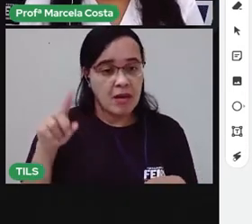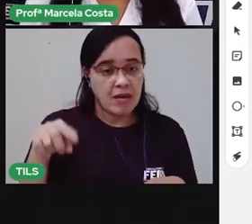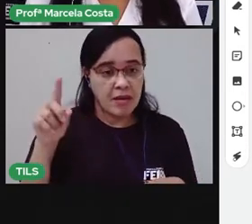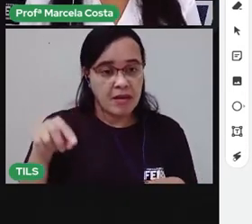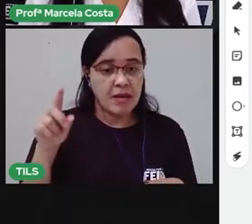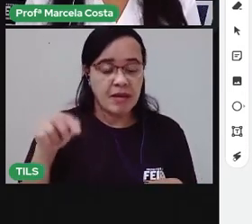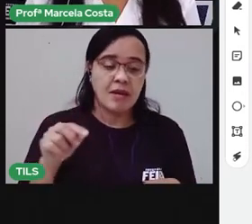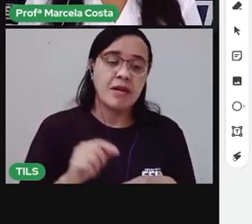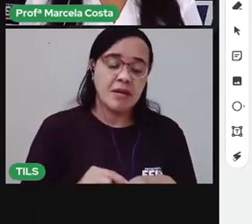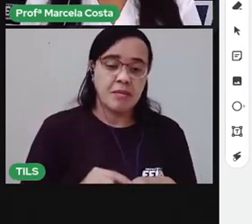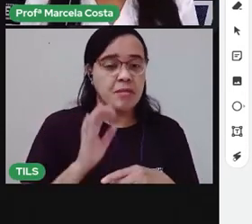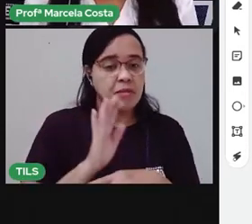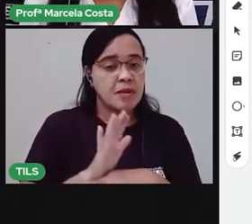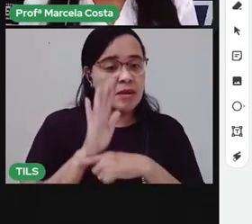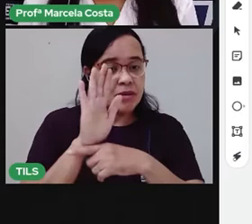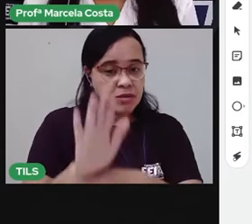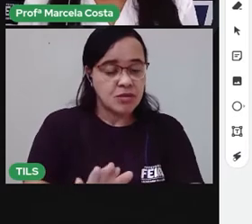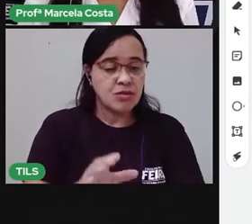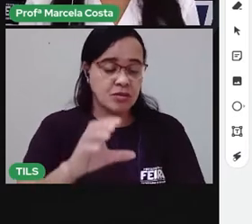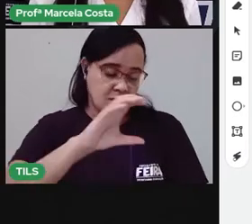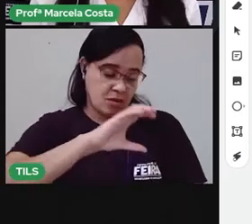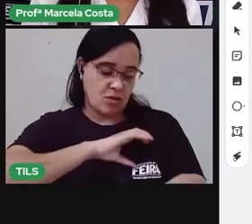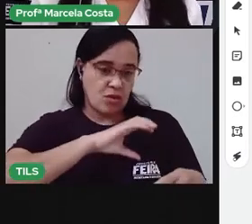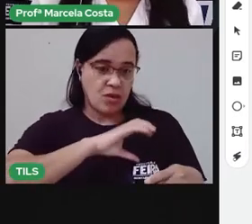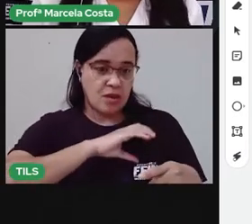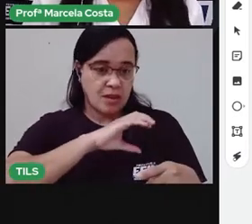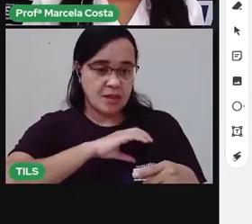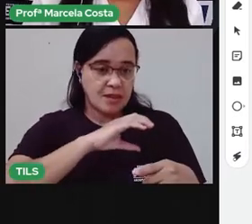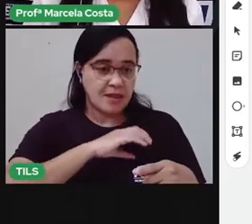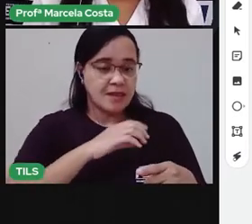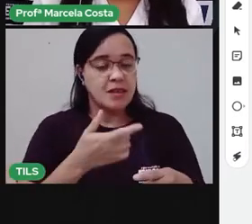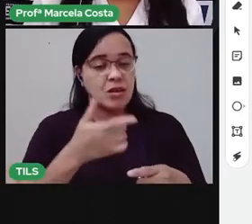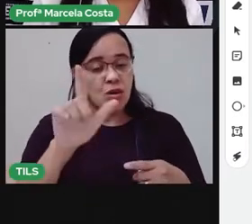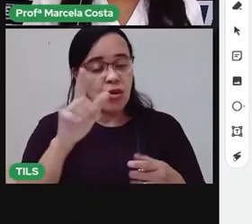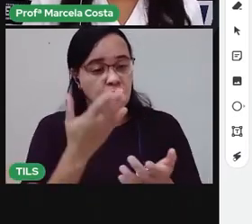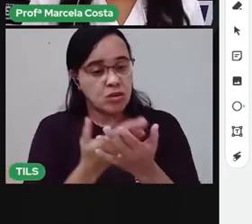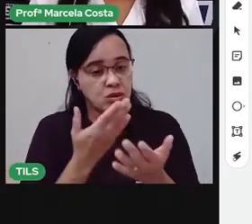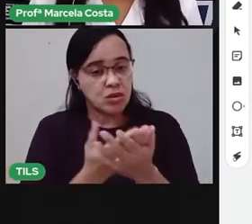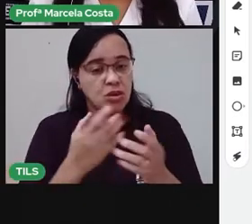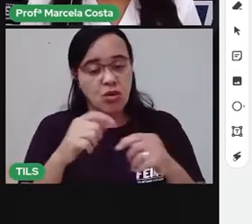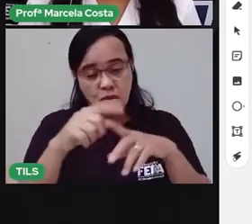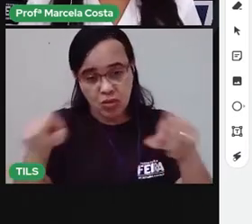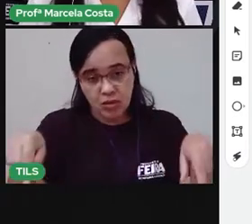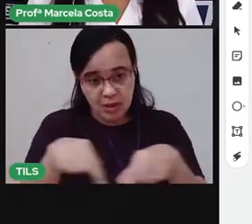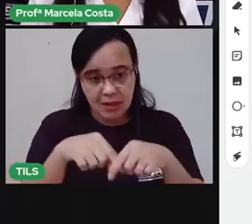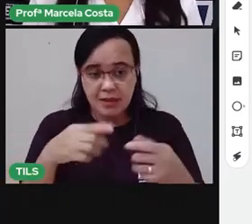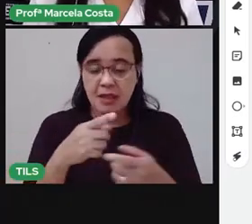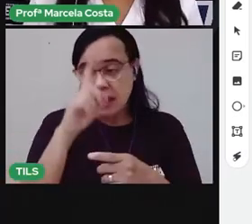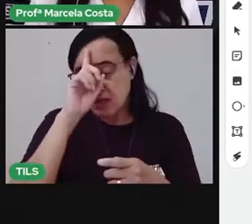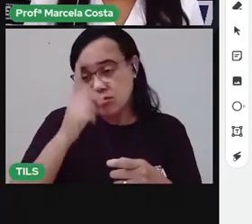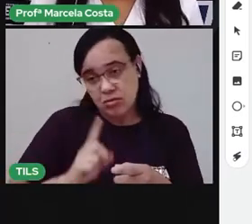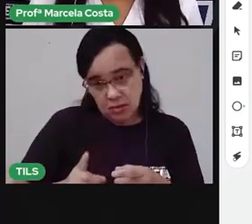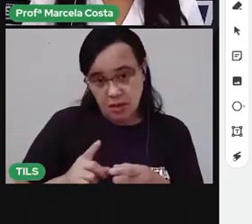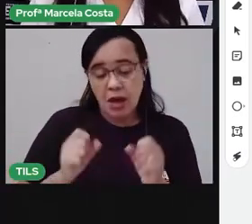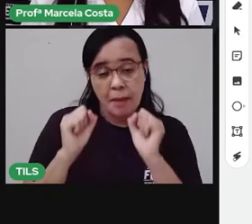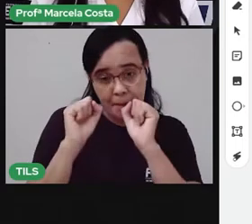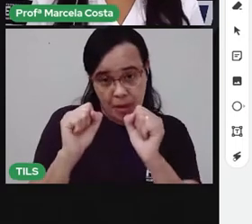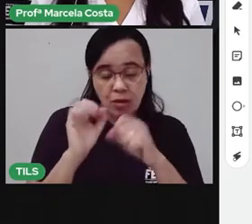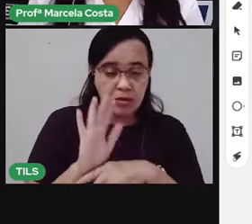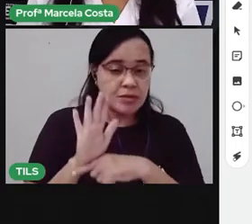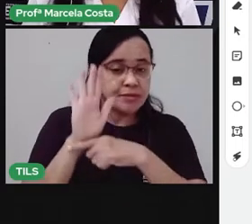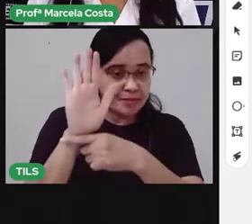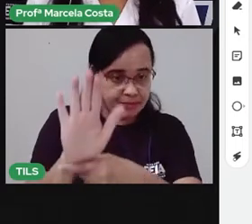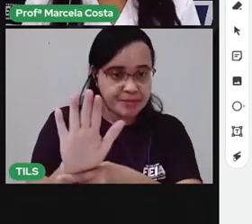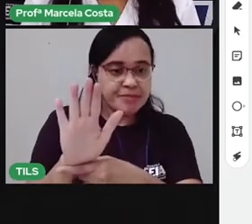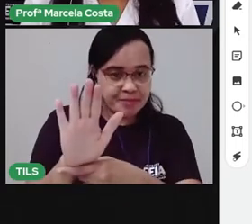coleguinha de outra escola ou até da sua própria turma que não sabe. Por isso que a Pró tá ensinando.